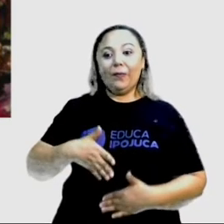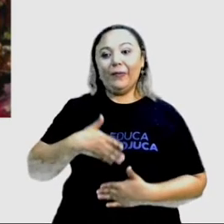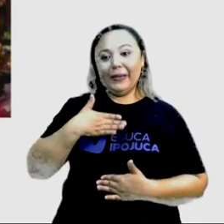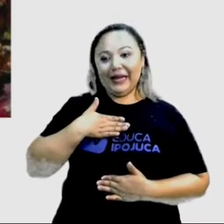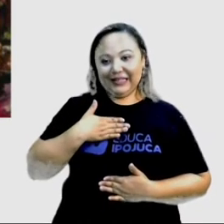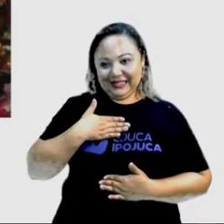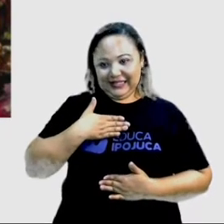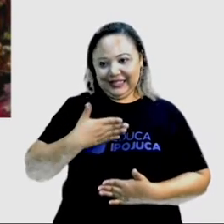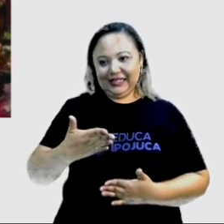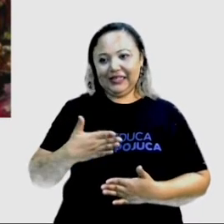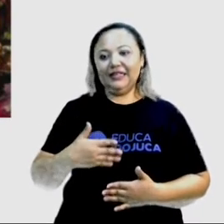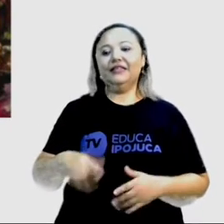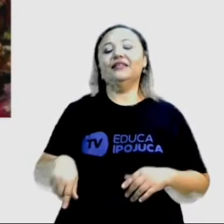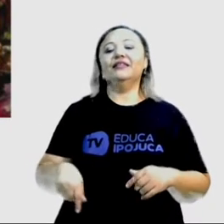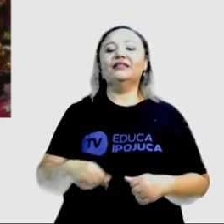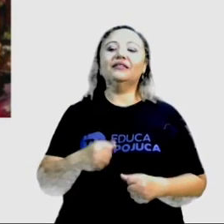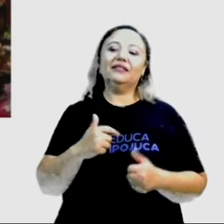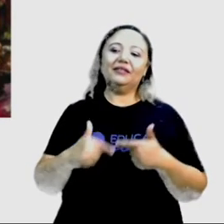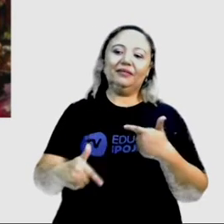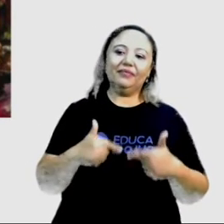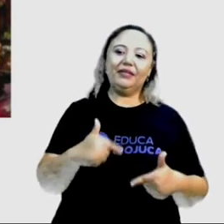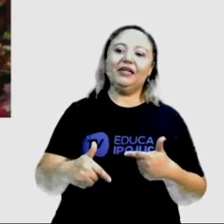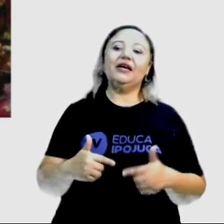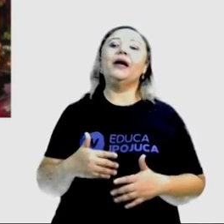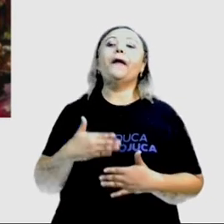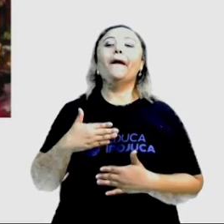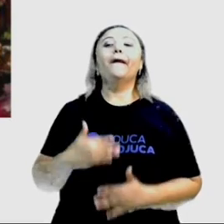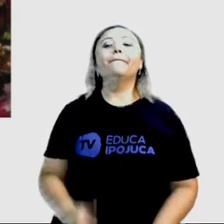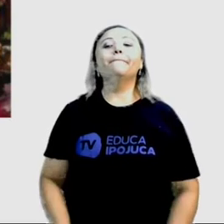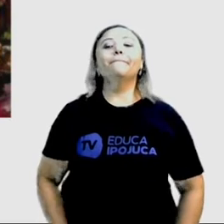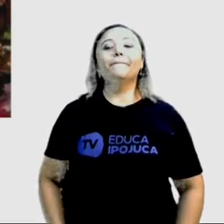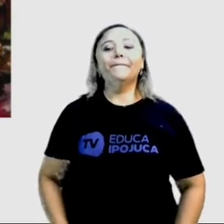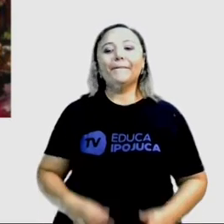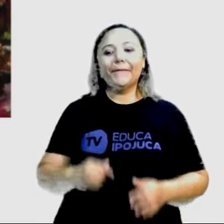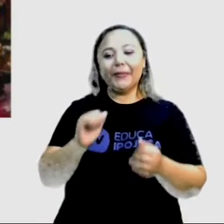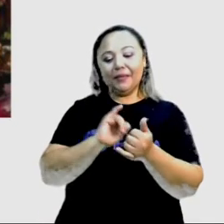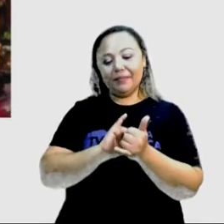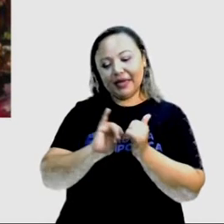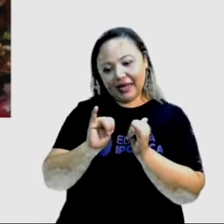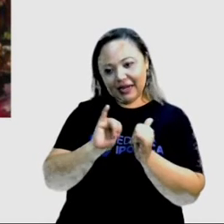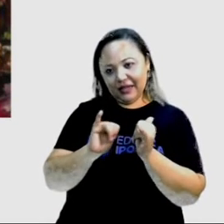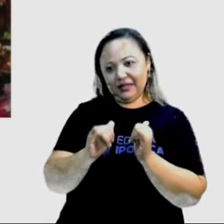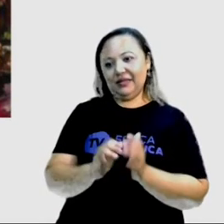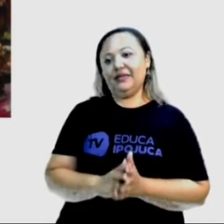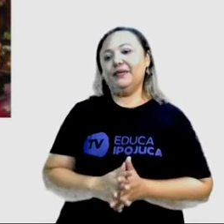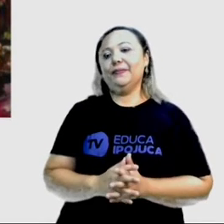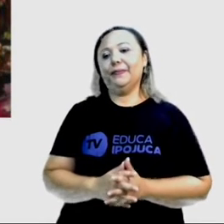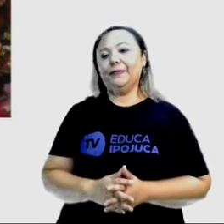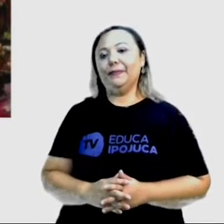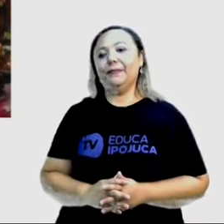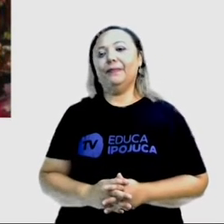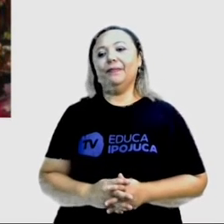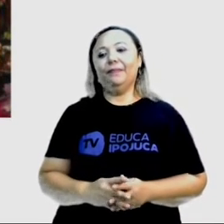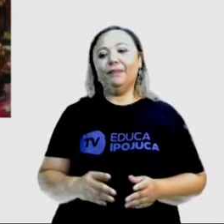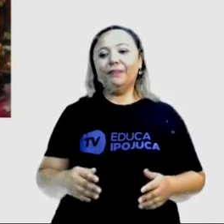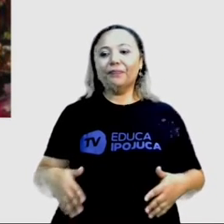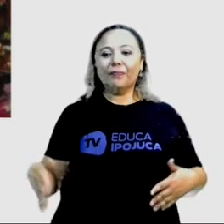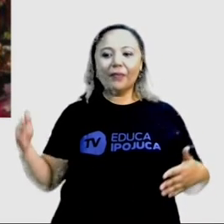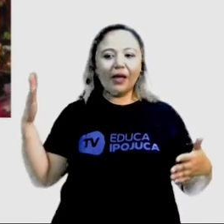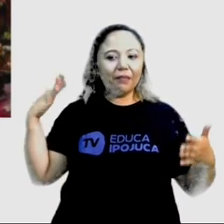É uma forma de liberar também a energia de disparecer no momento